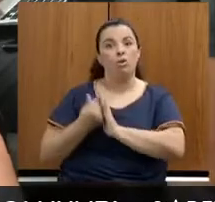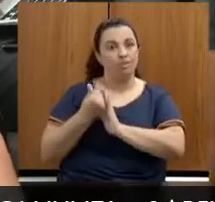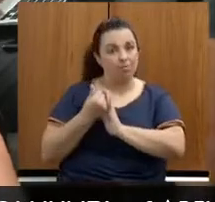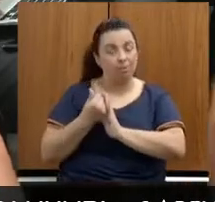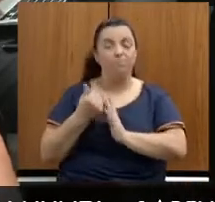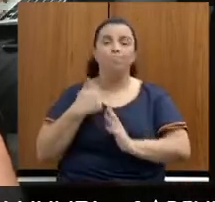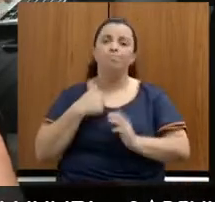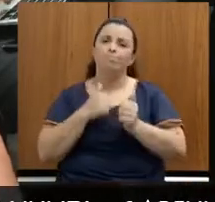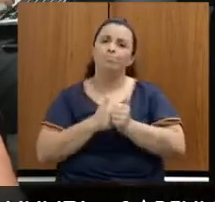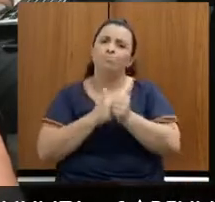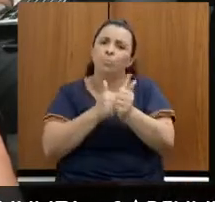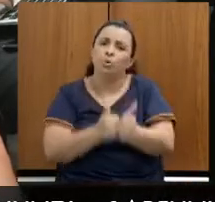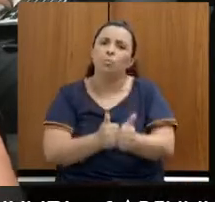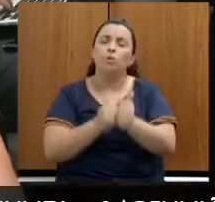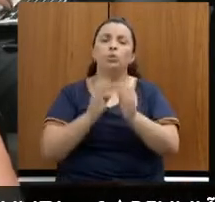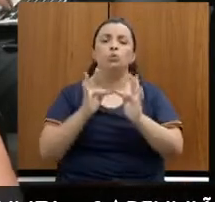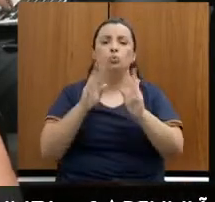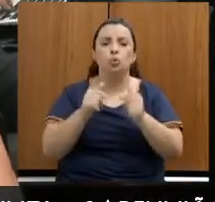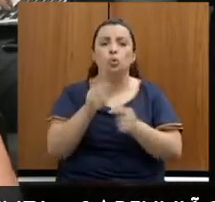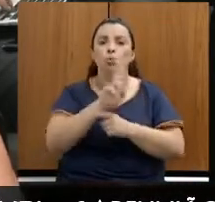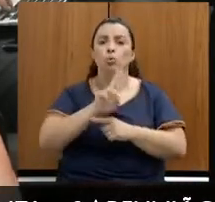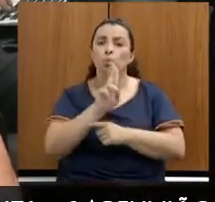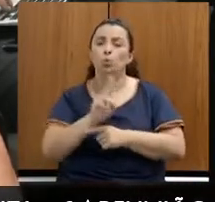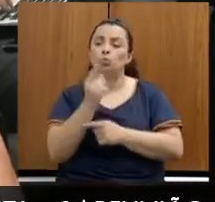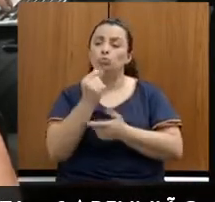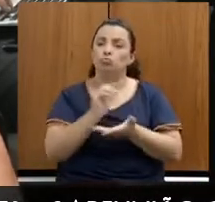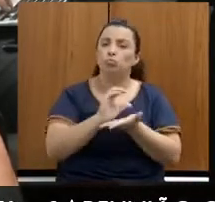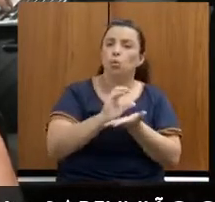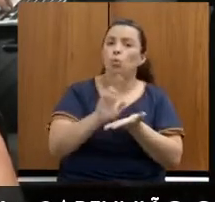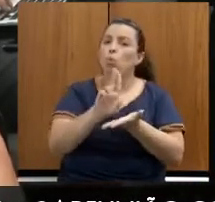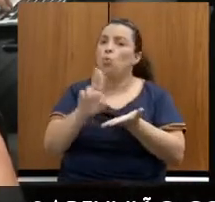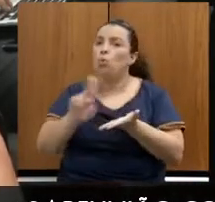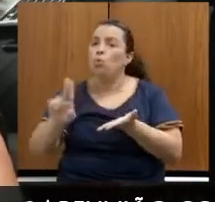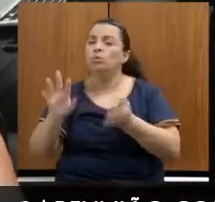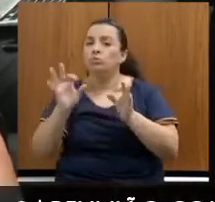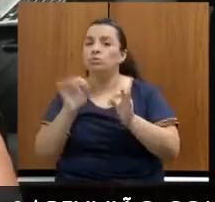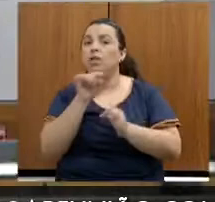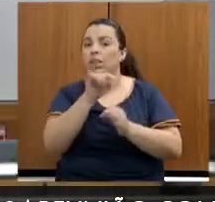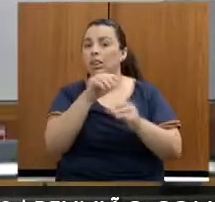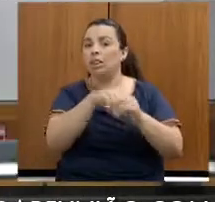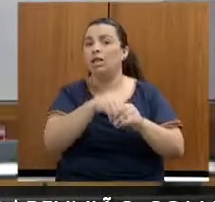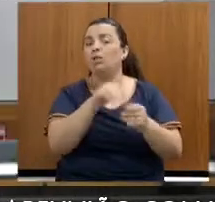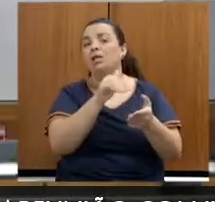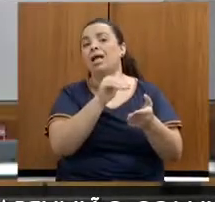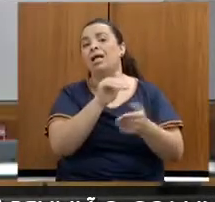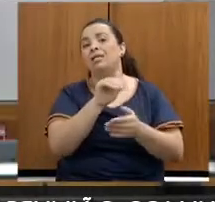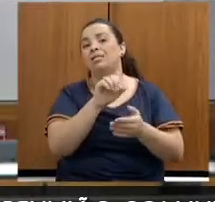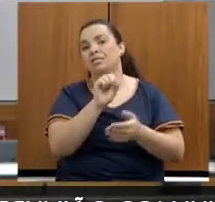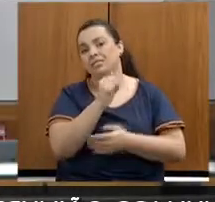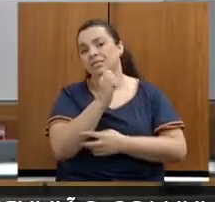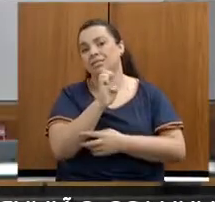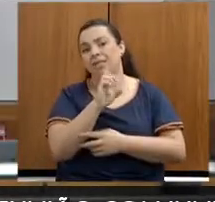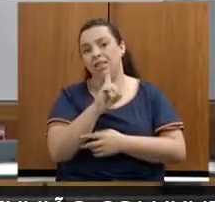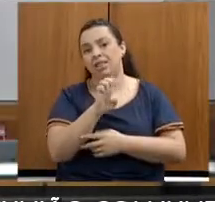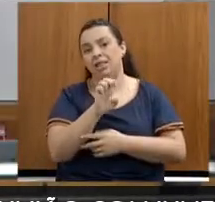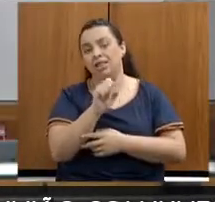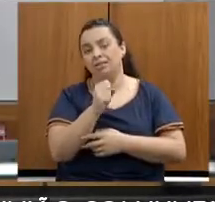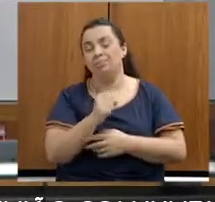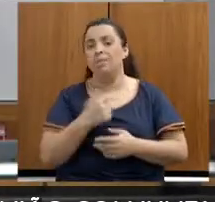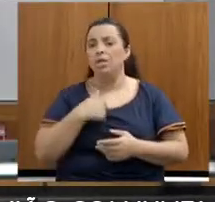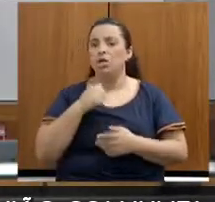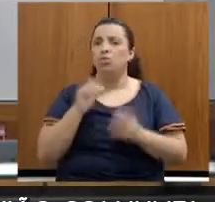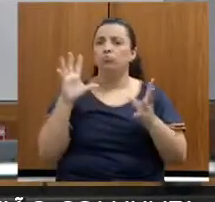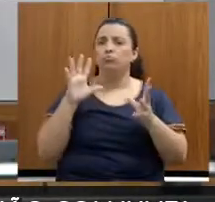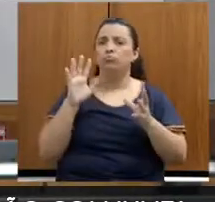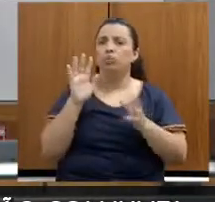acompanhado a execução dos recursos da CEDES. E esse é o diagnóstico geral daquilo que nos preocupa no momento